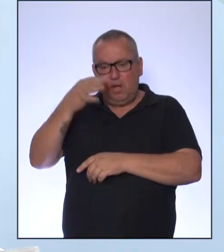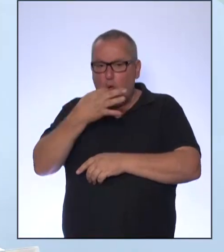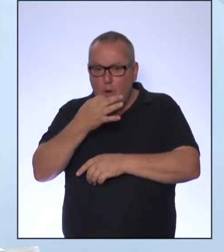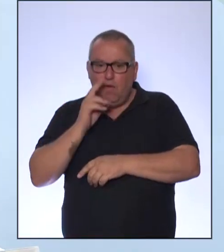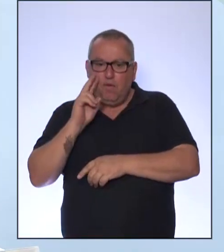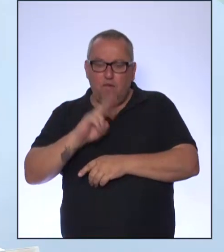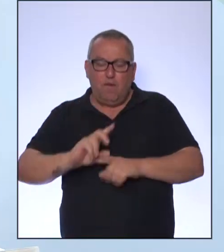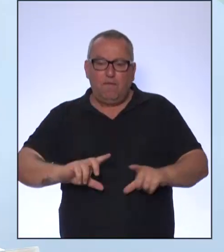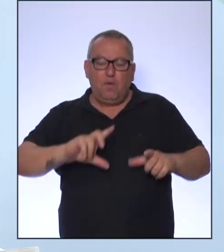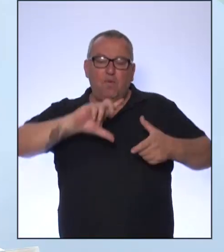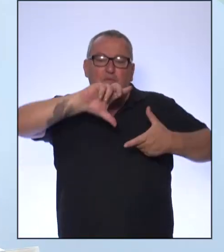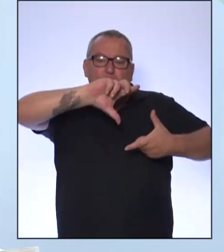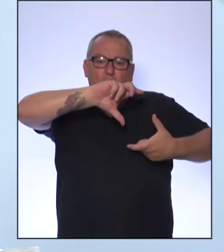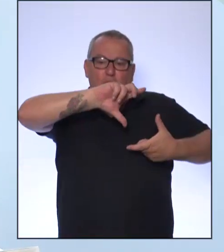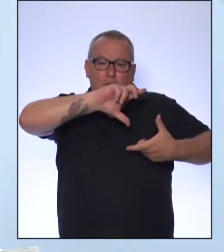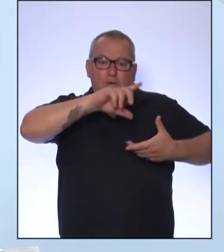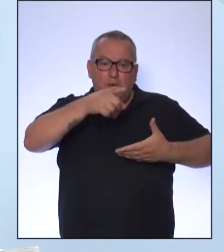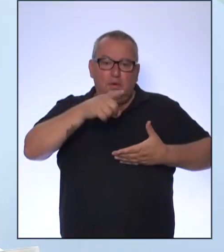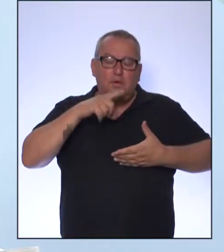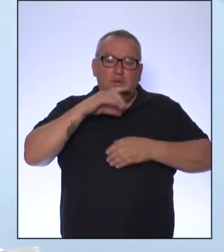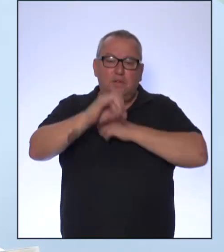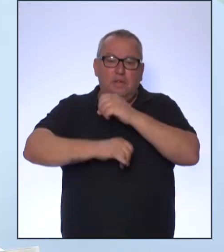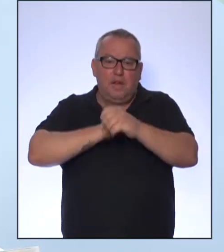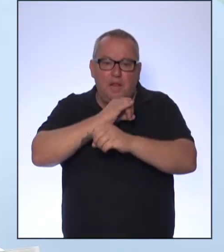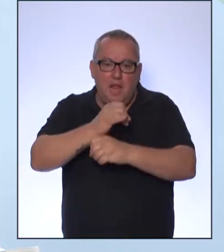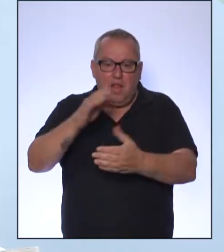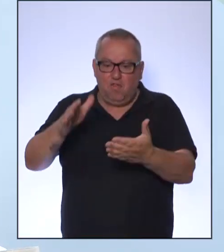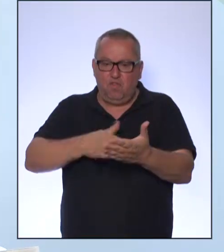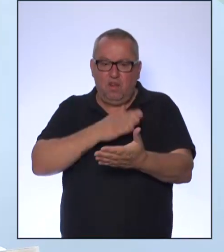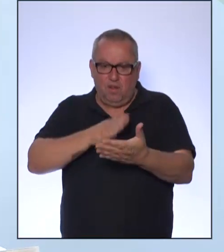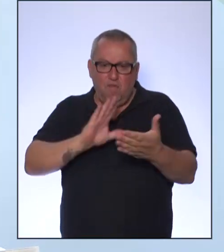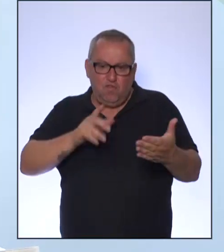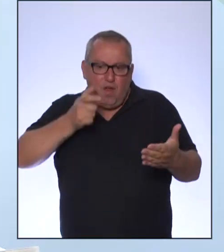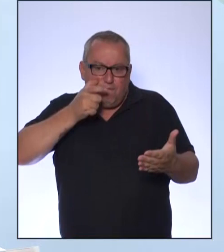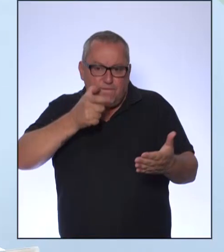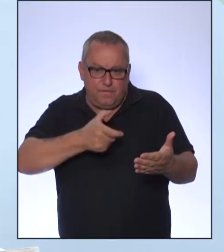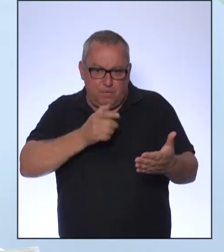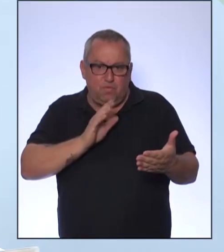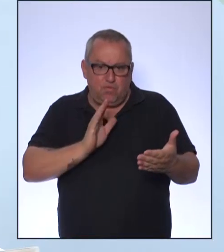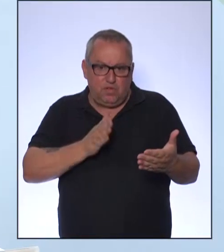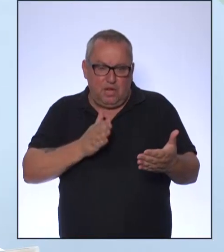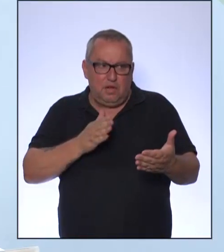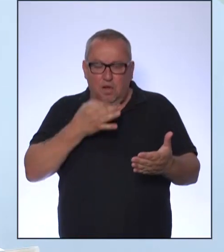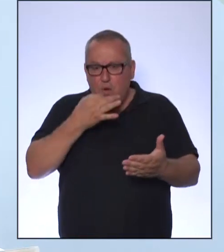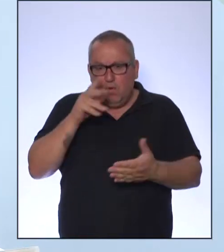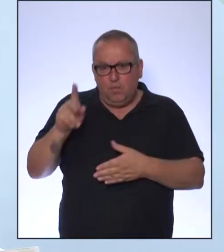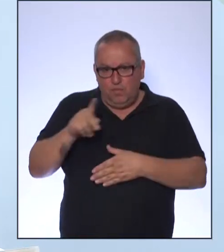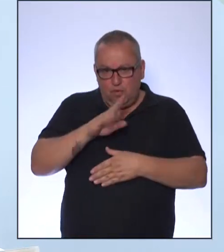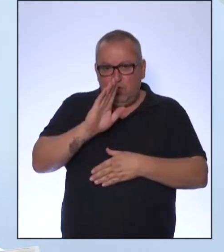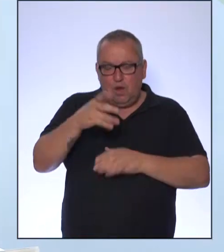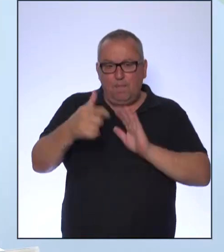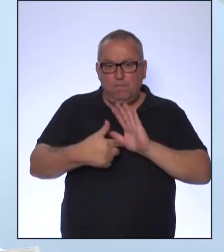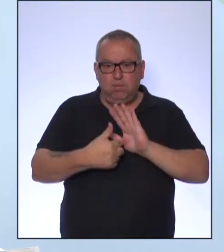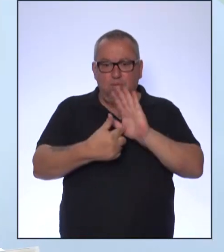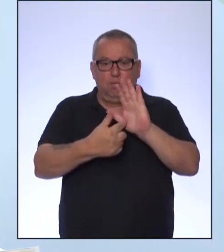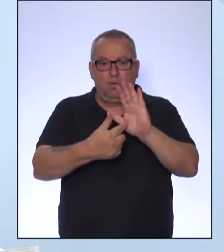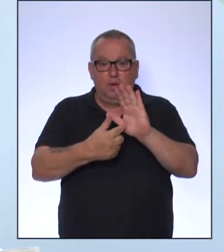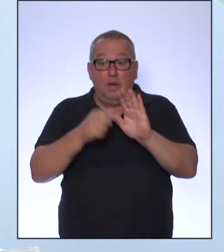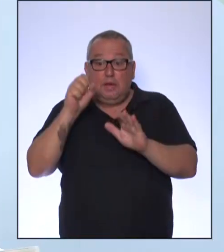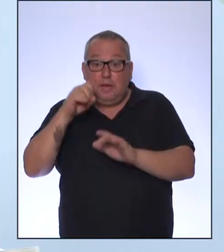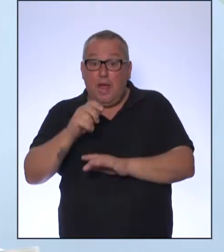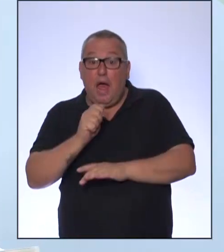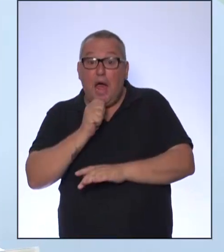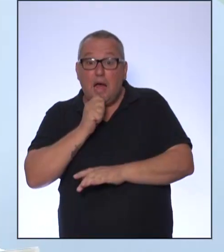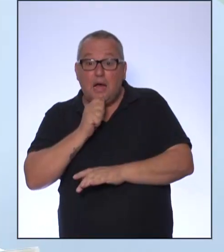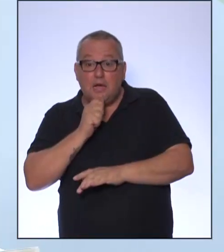em livros didáticos, na internet. Já devem ter trabalhado com ela, com seus professores. E caso não tem,